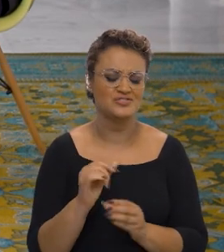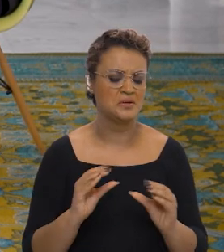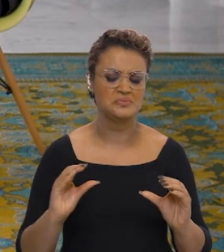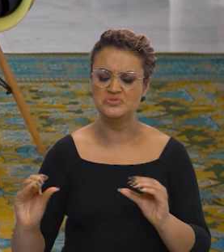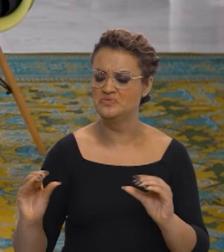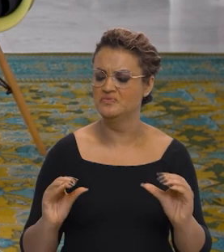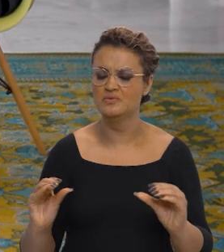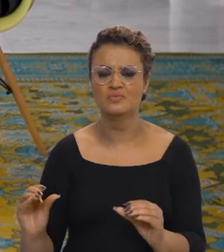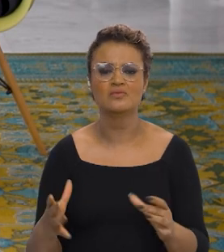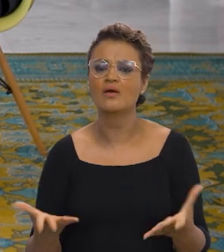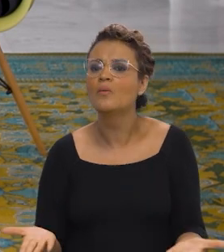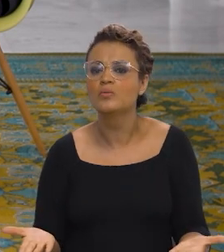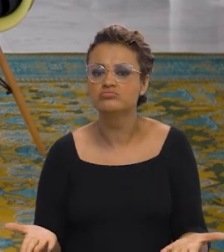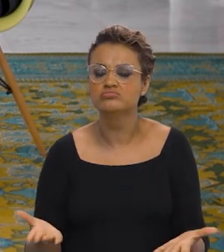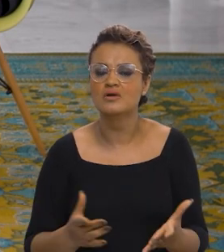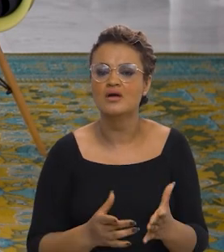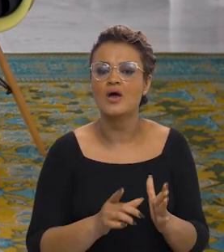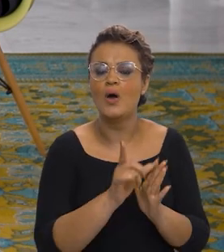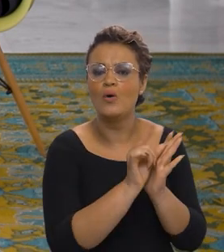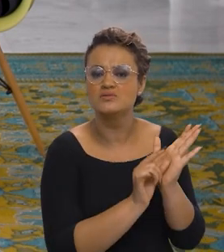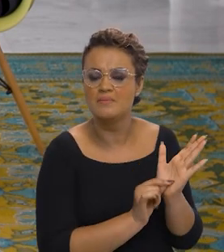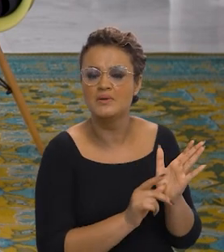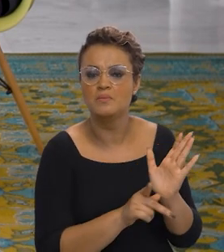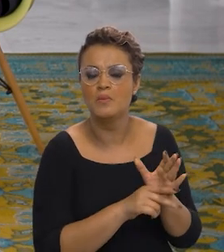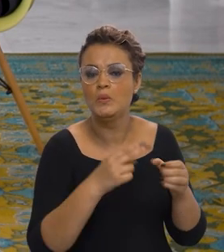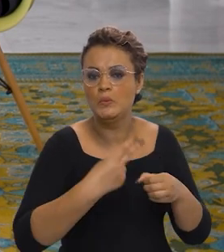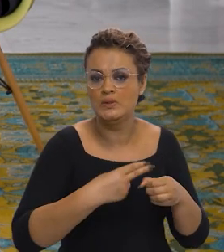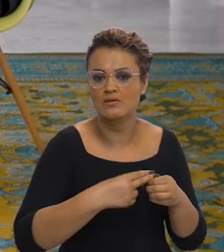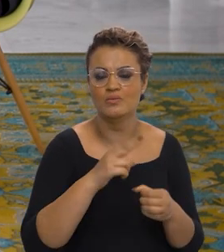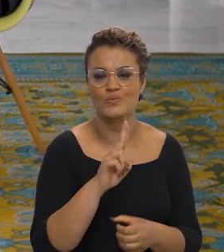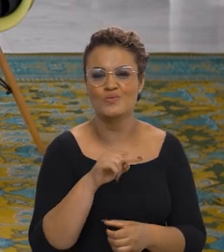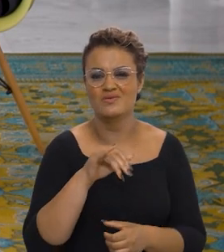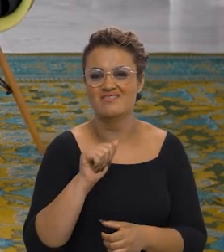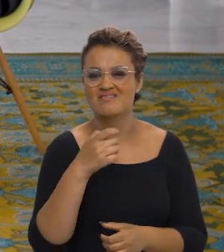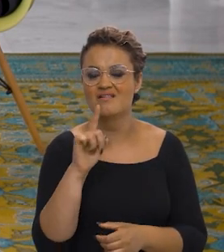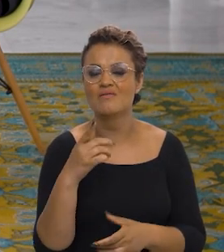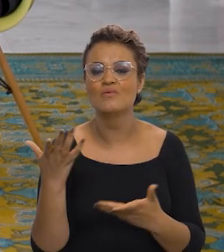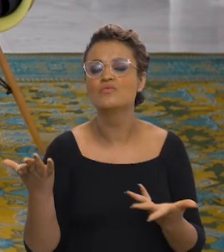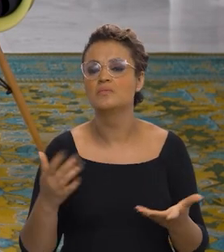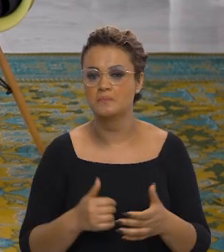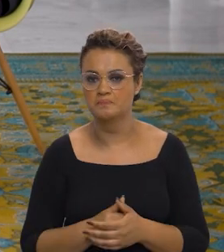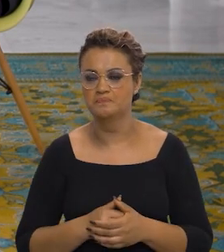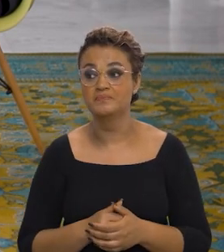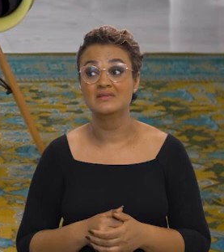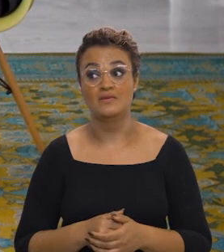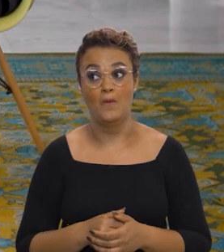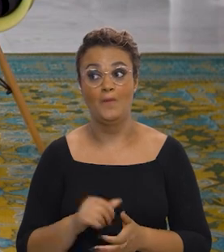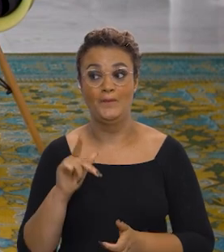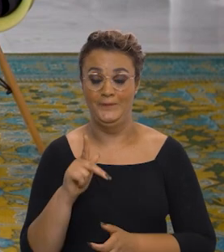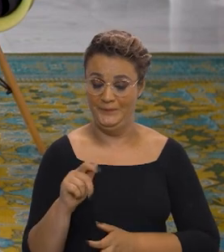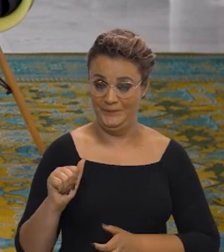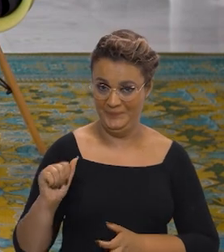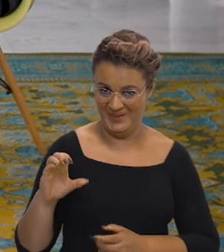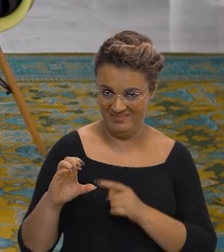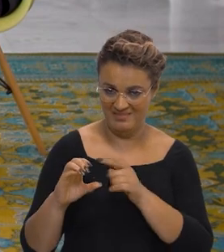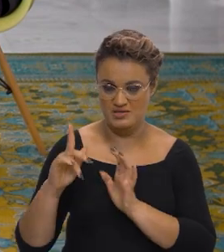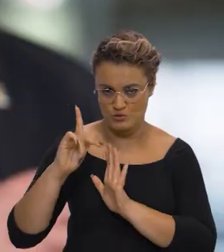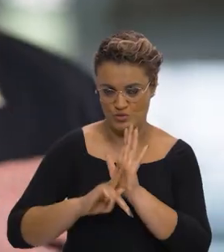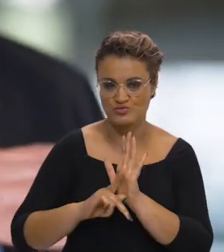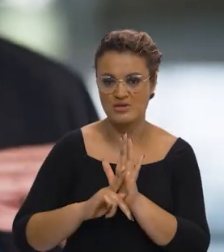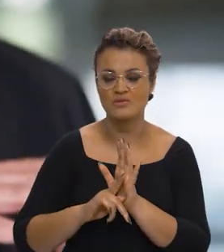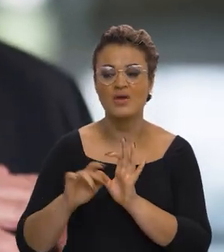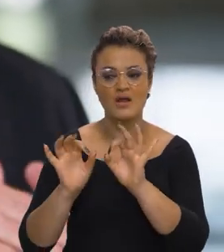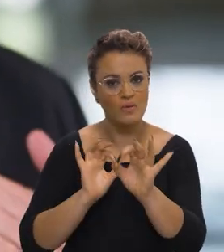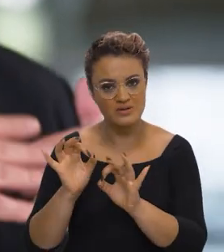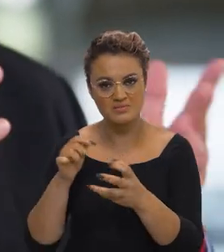recurso? O que vem do orçamento da União? que vem de outros locais privados? PAC sempre teve uma composição de